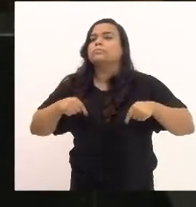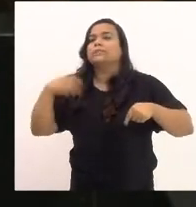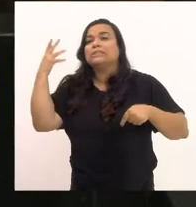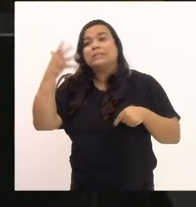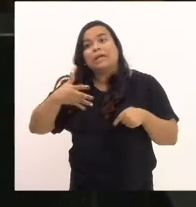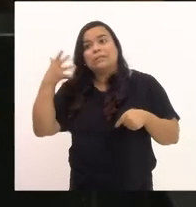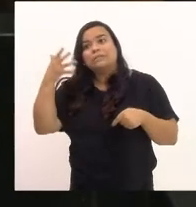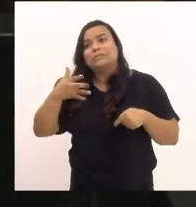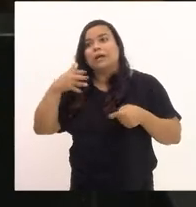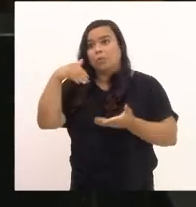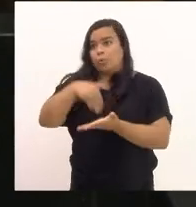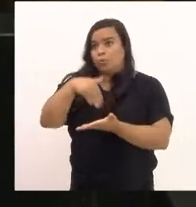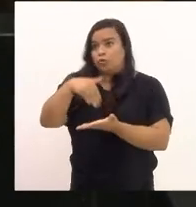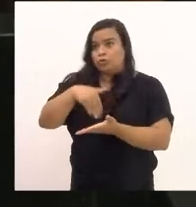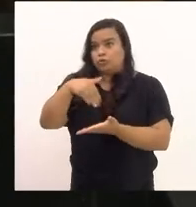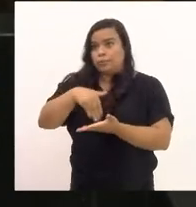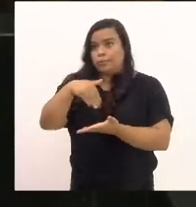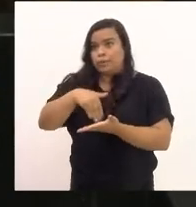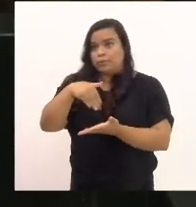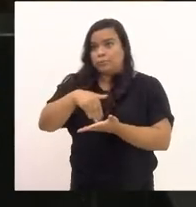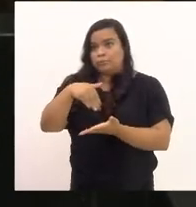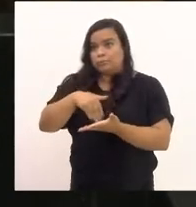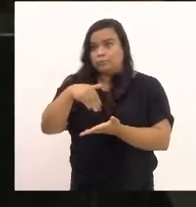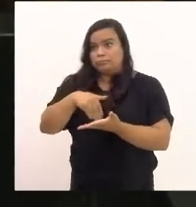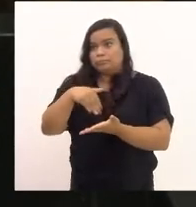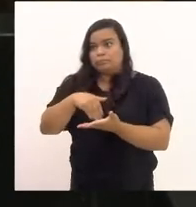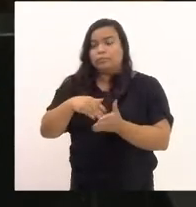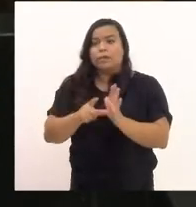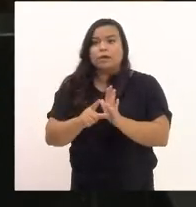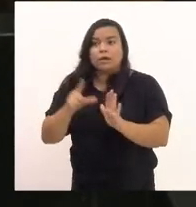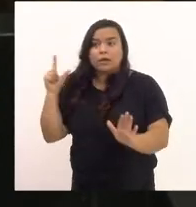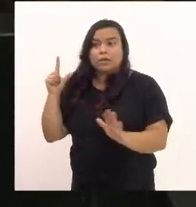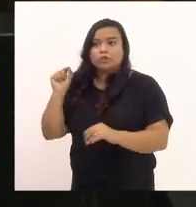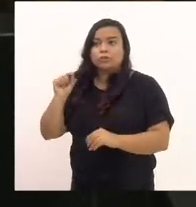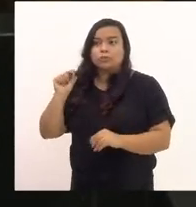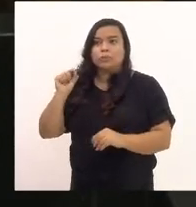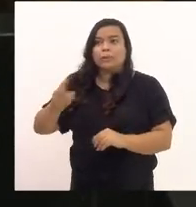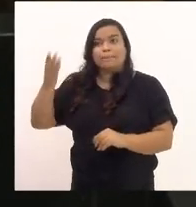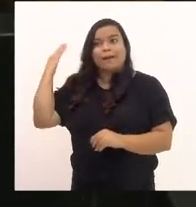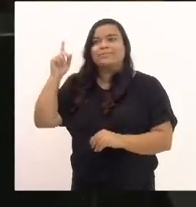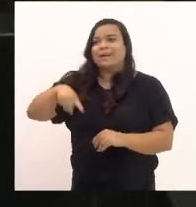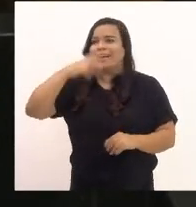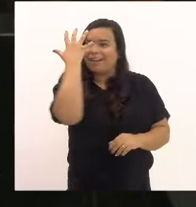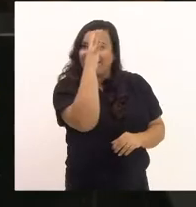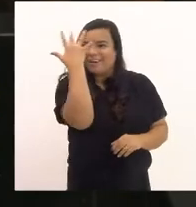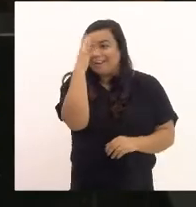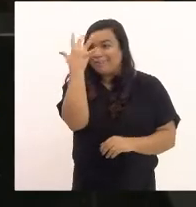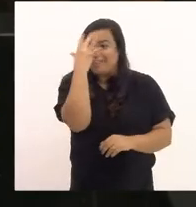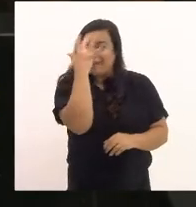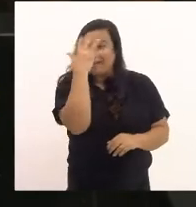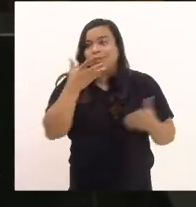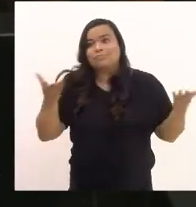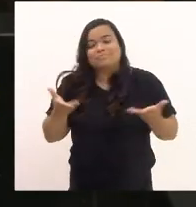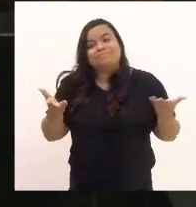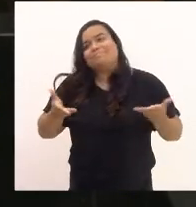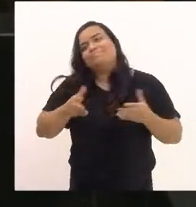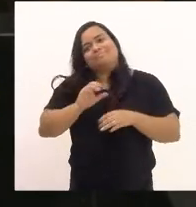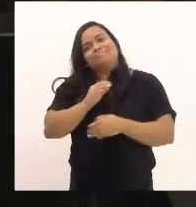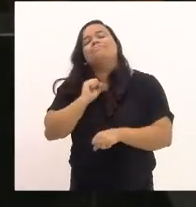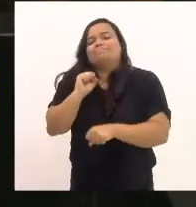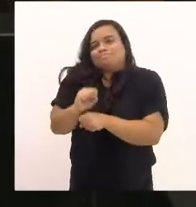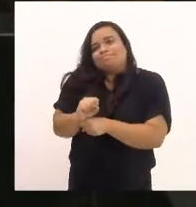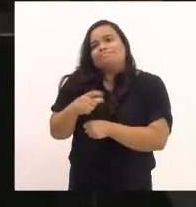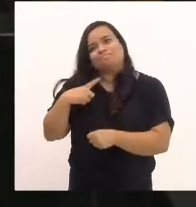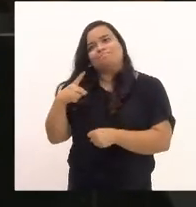antes daquilo que foi carnaval, que é de carnaval não tem mais nesse período, ainda